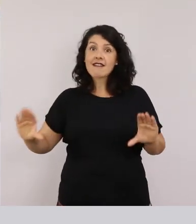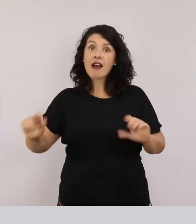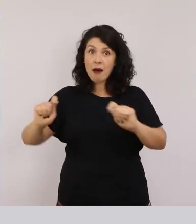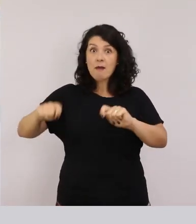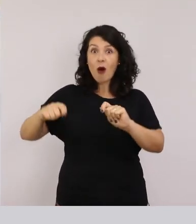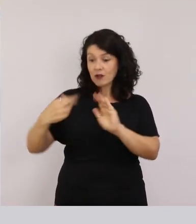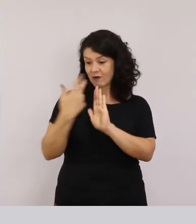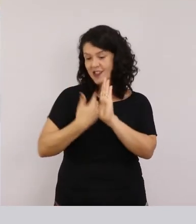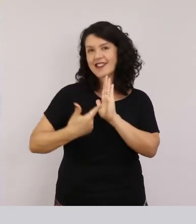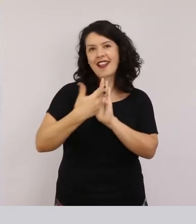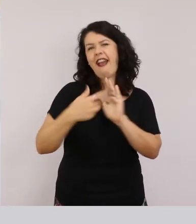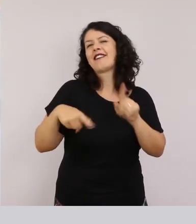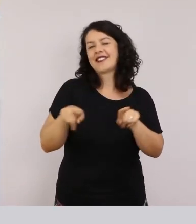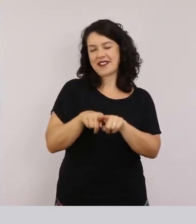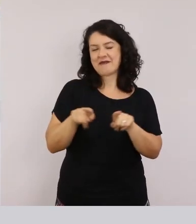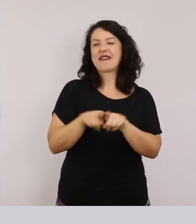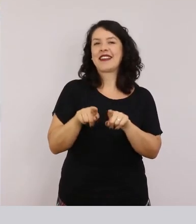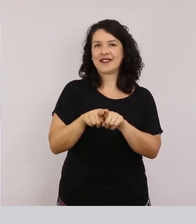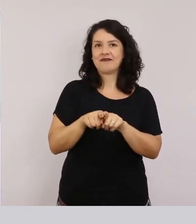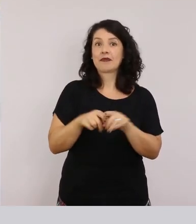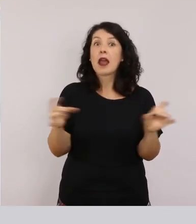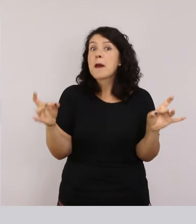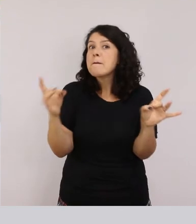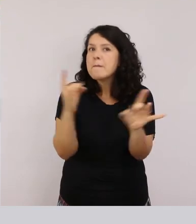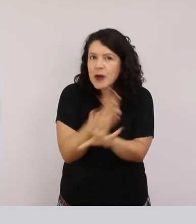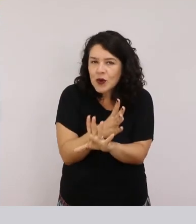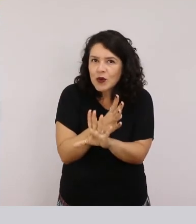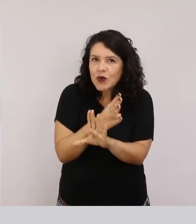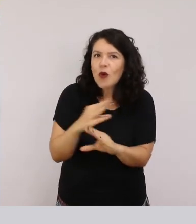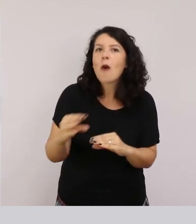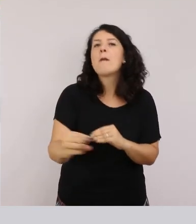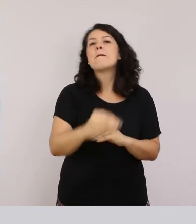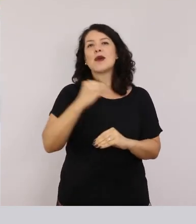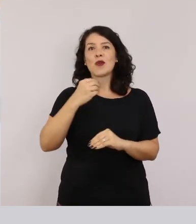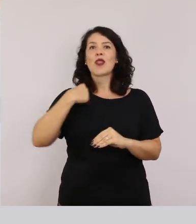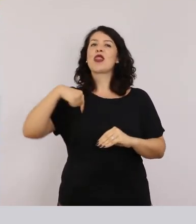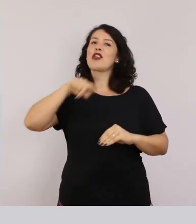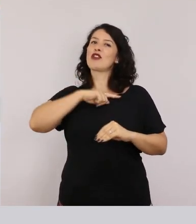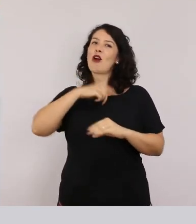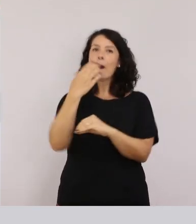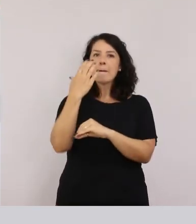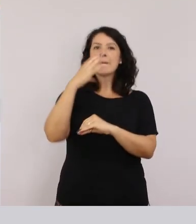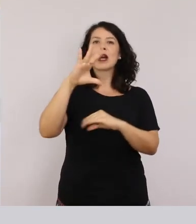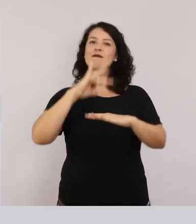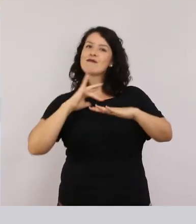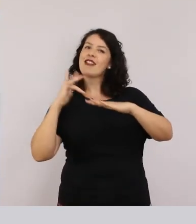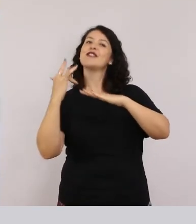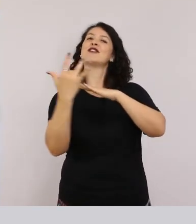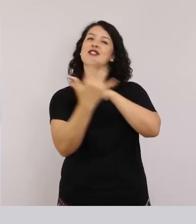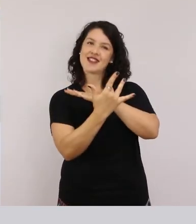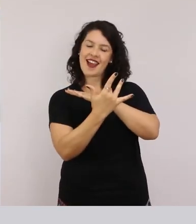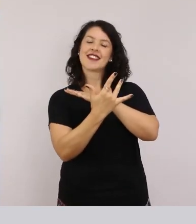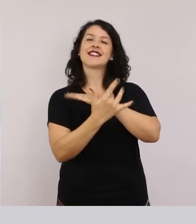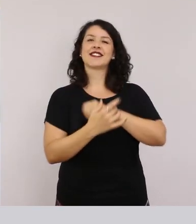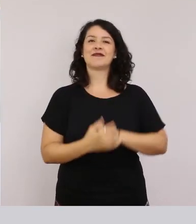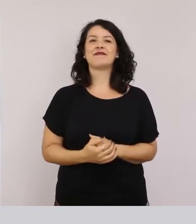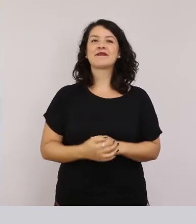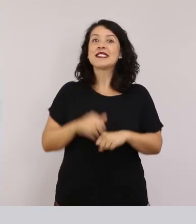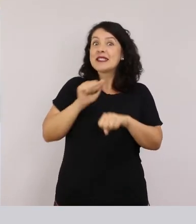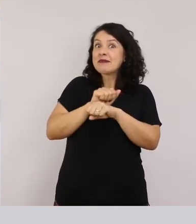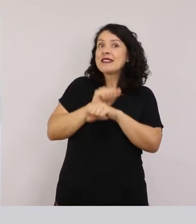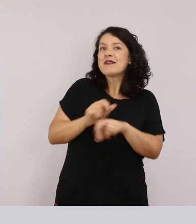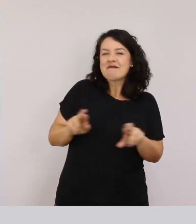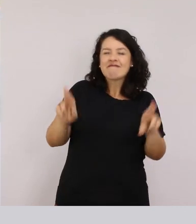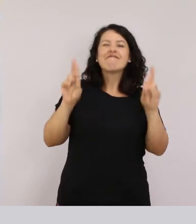Você pode desenhar também Mande seus desenhos para o MAC que nós queríamos publicar em nossas redes